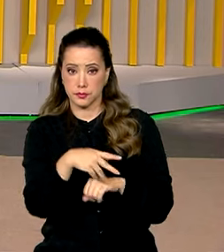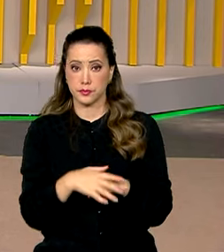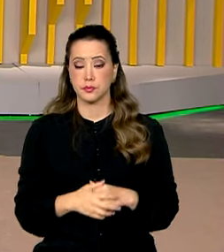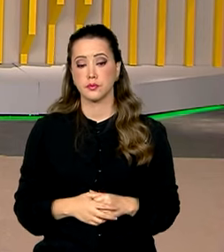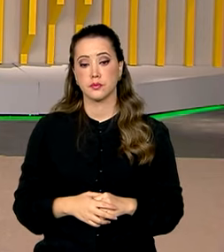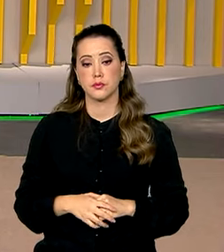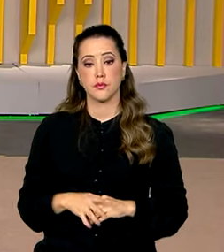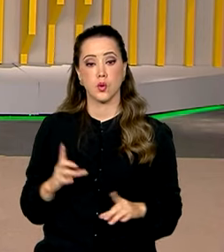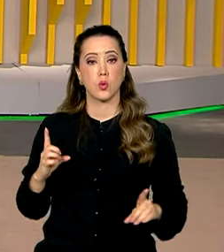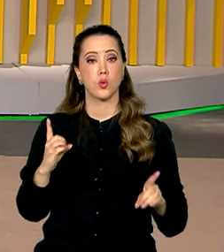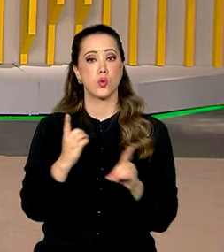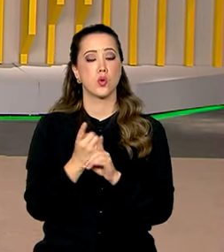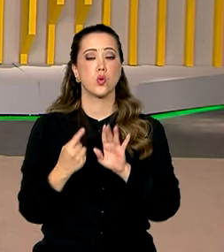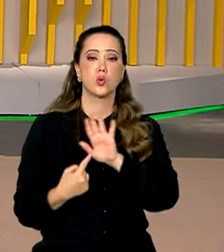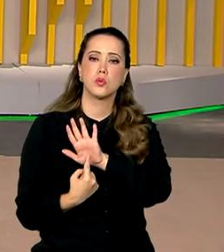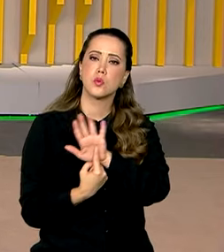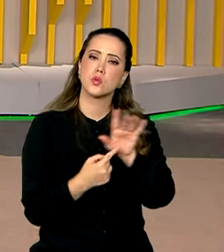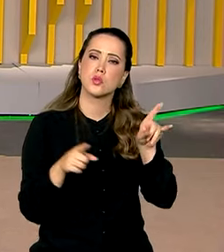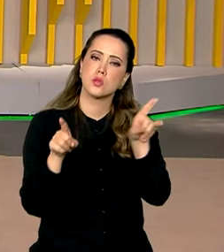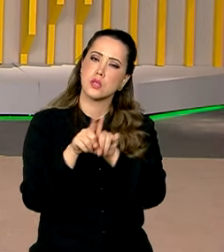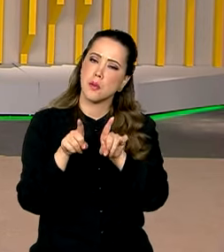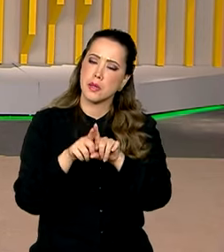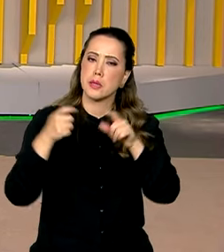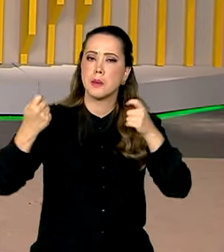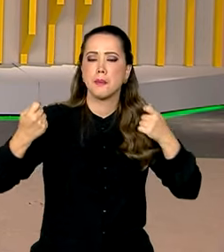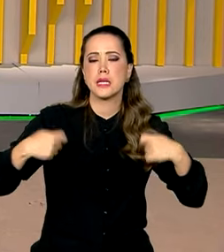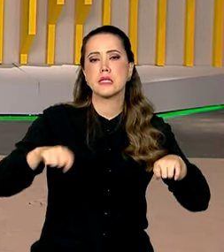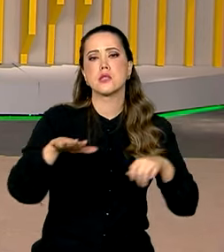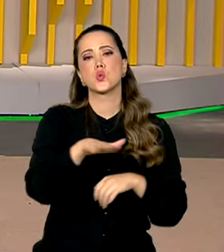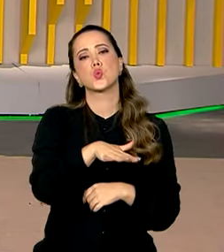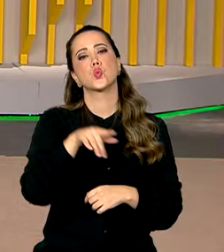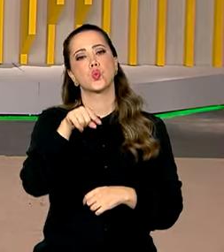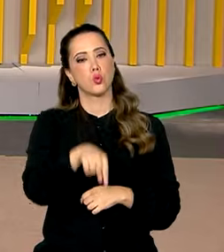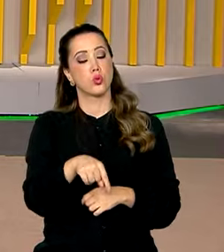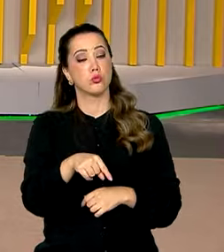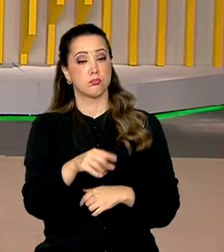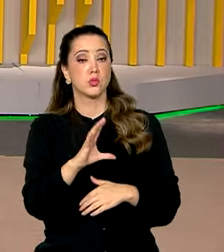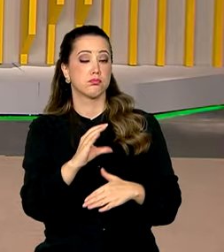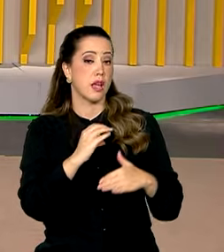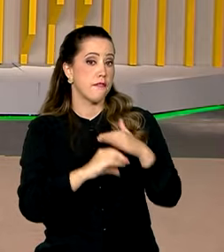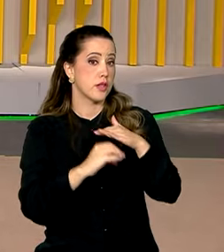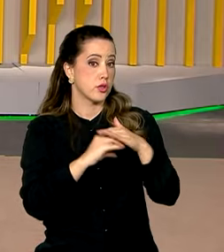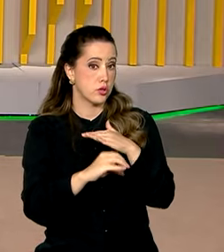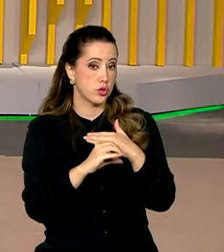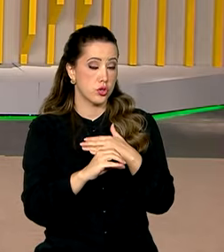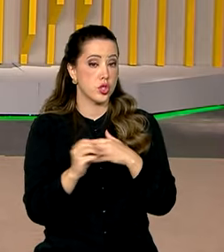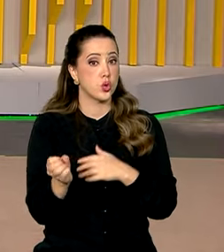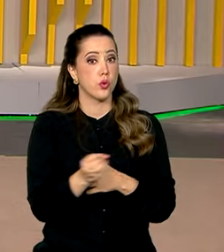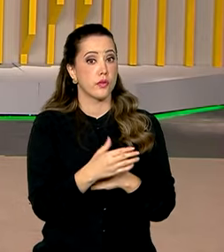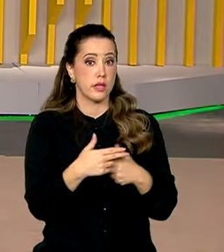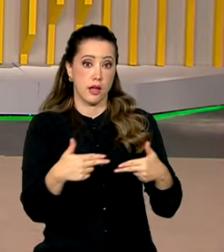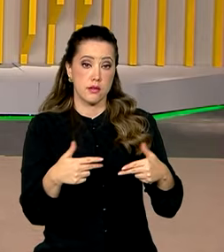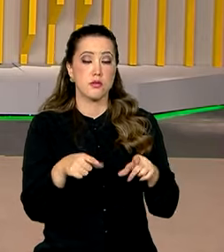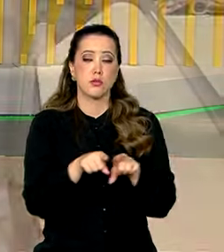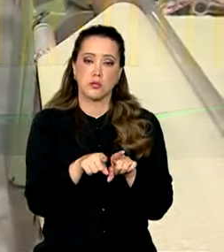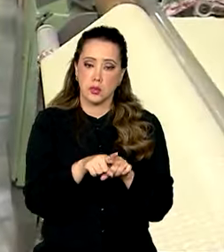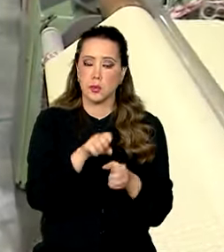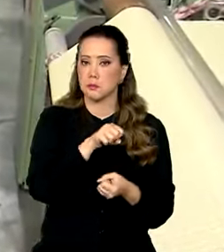O encontro apontou ainda a necessidade do setor investir em inovação e sustentabilidade.